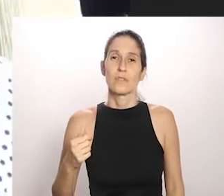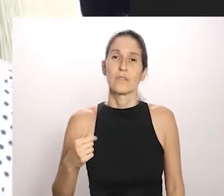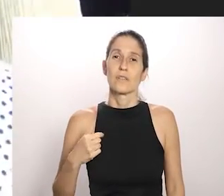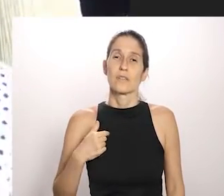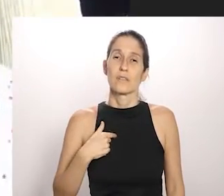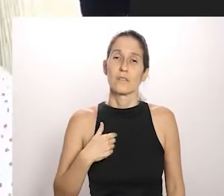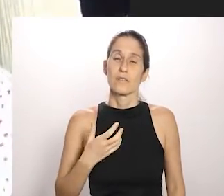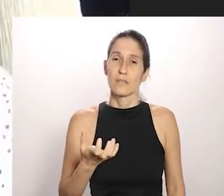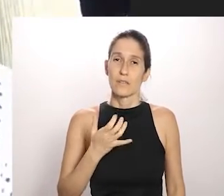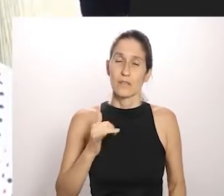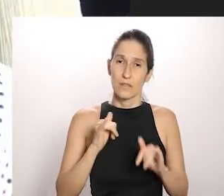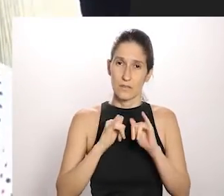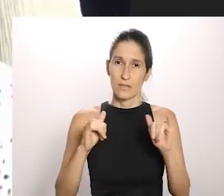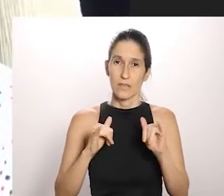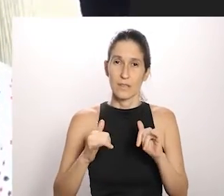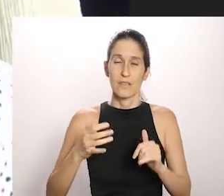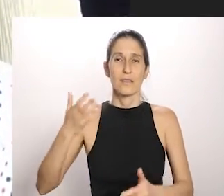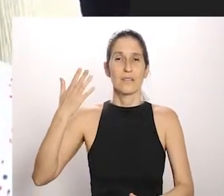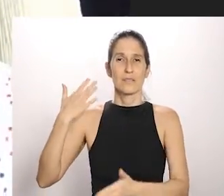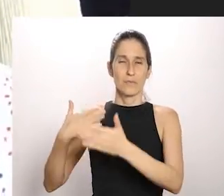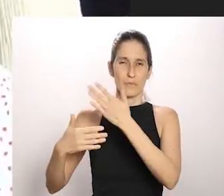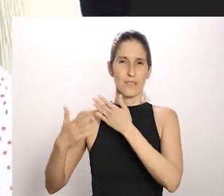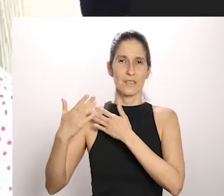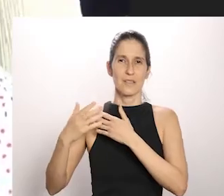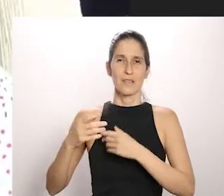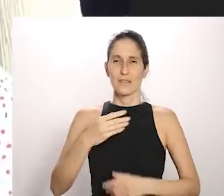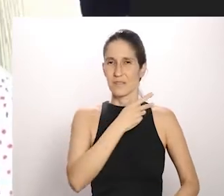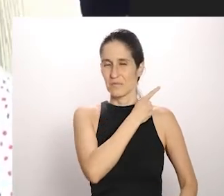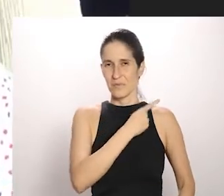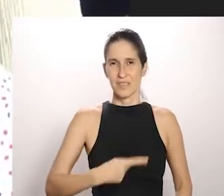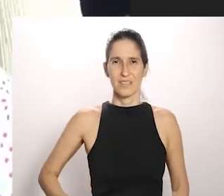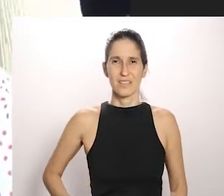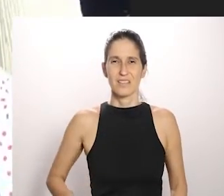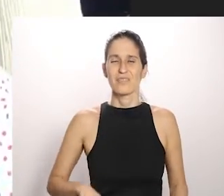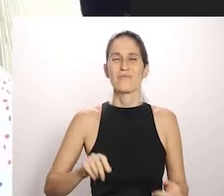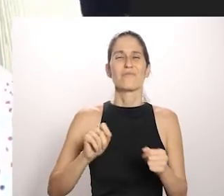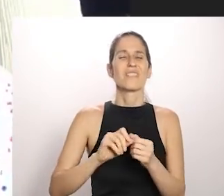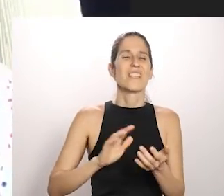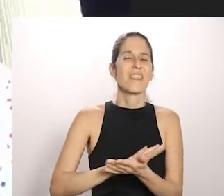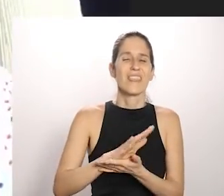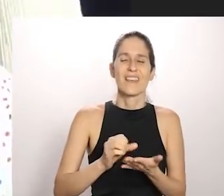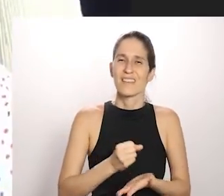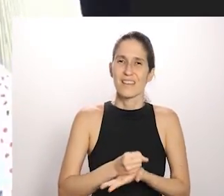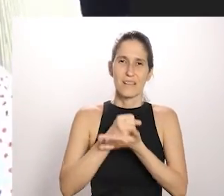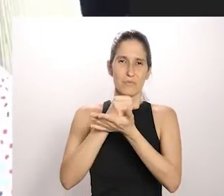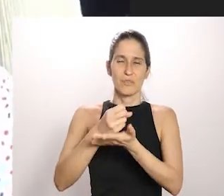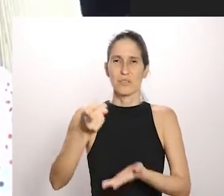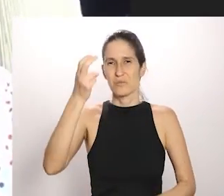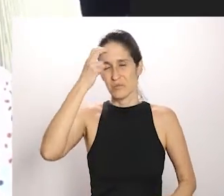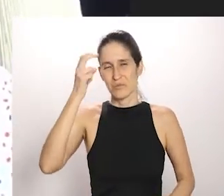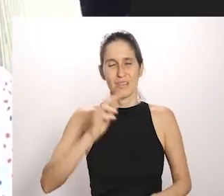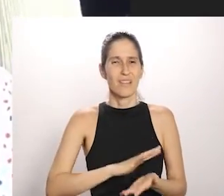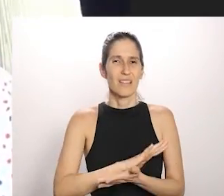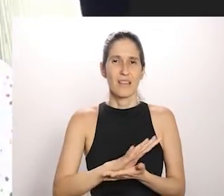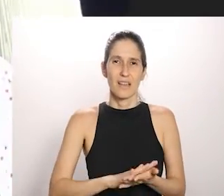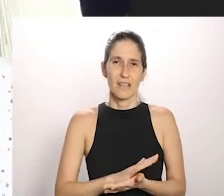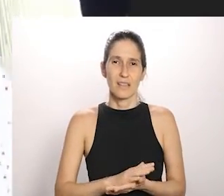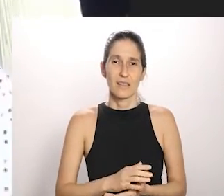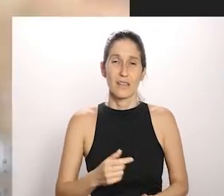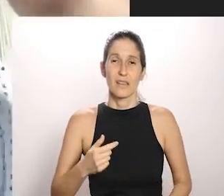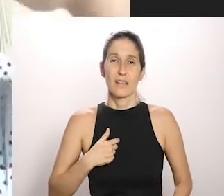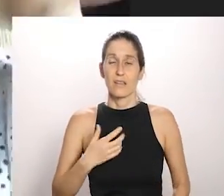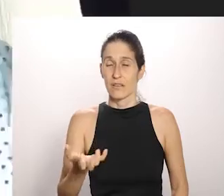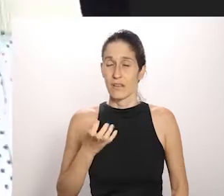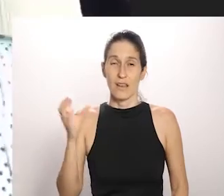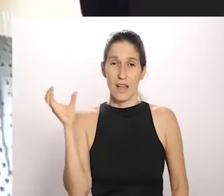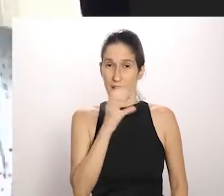uma coisa que fica bem clara também, que antes da pandemia a gente vê que esse governo não estava fazendo nada para a cultura, ele já daqui a pouco está terminando, graças a Deus,